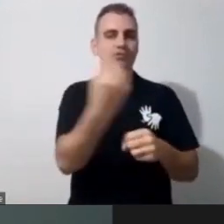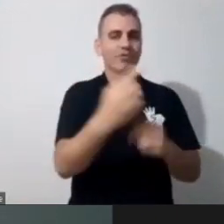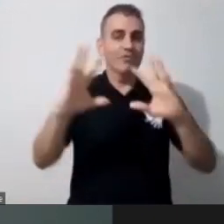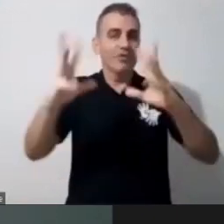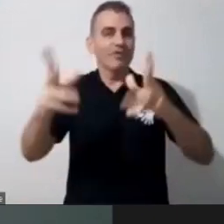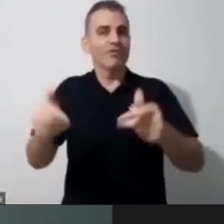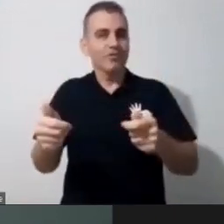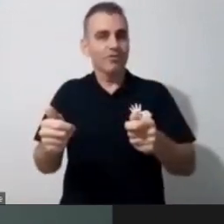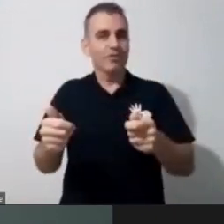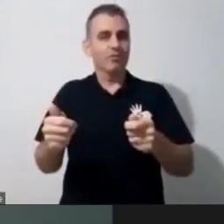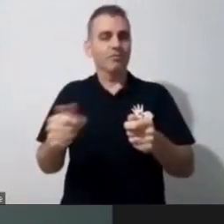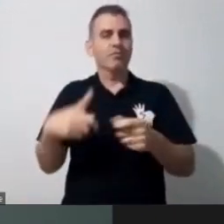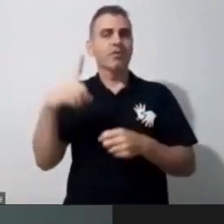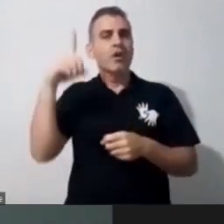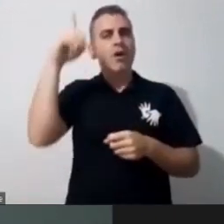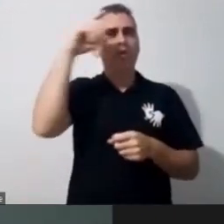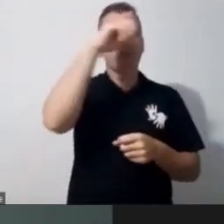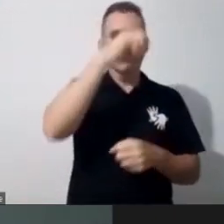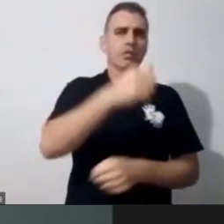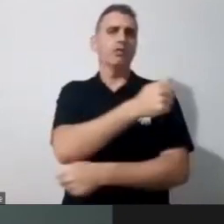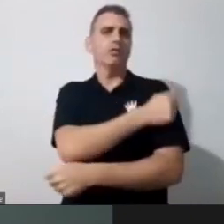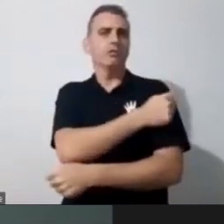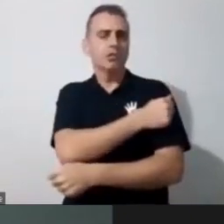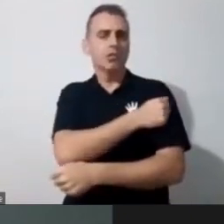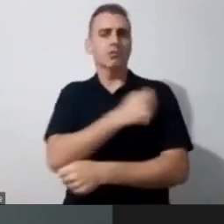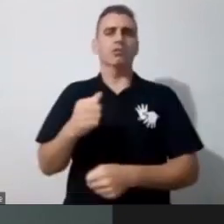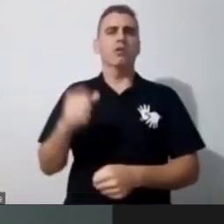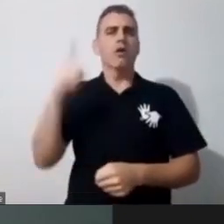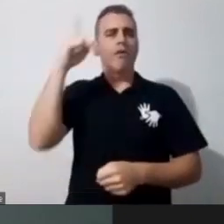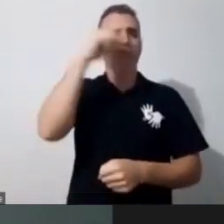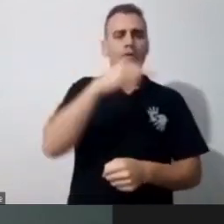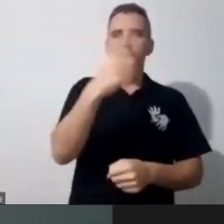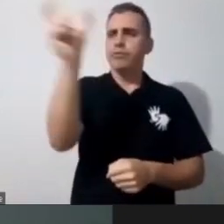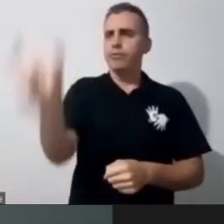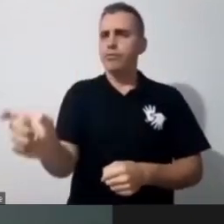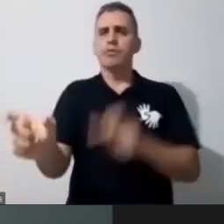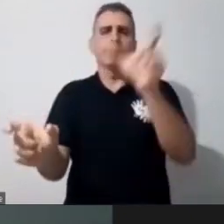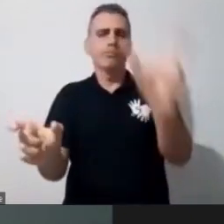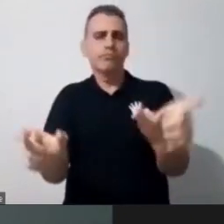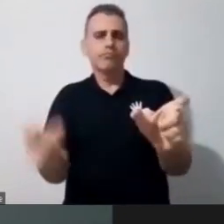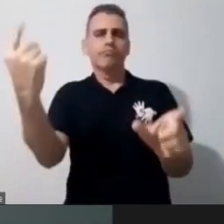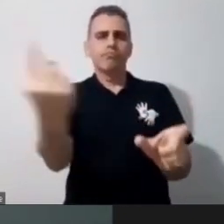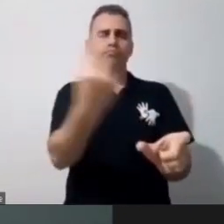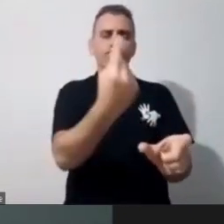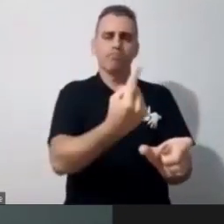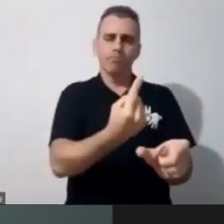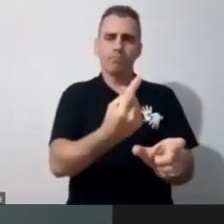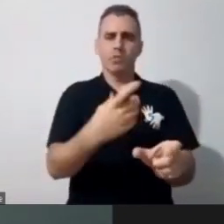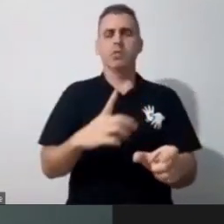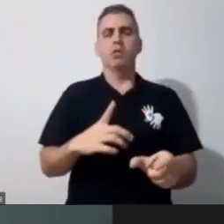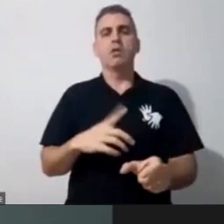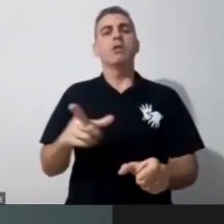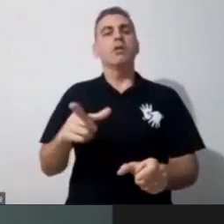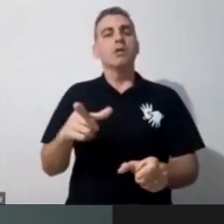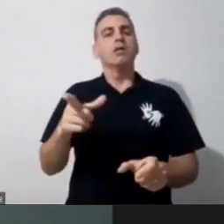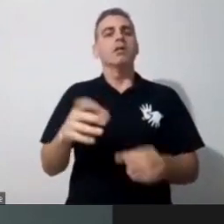Qual é a dificuldade hoje do João? Qual é a dificuldade hoje da Maria? Qual é a dificuldade hoje do José? Então, nesses três, a gente precisa, então,